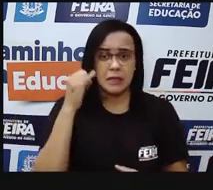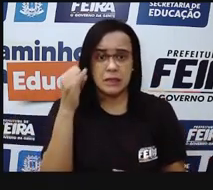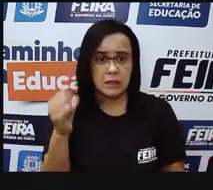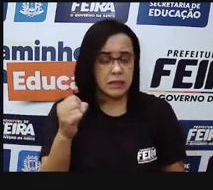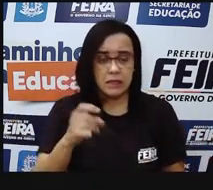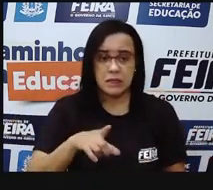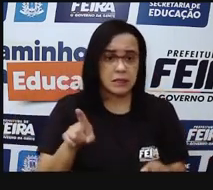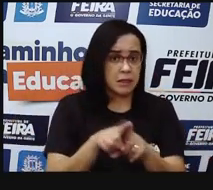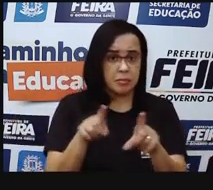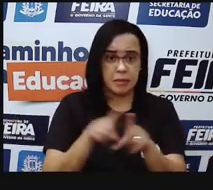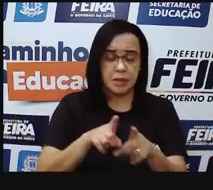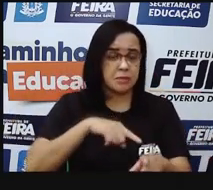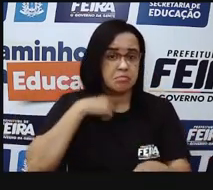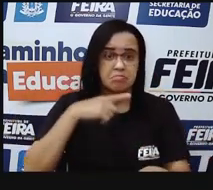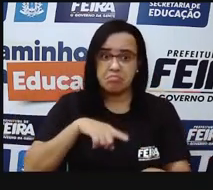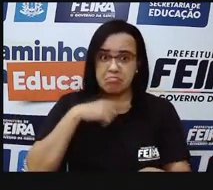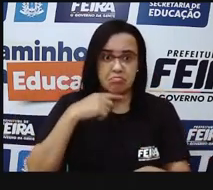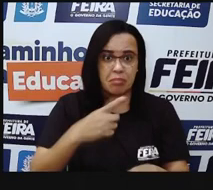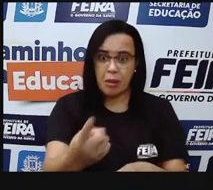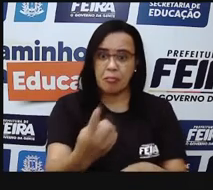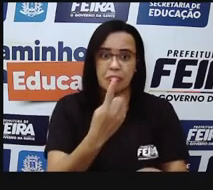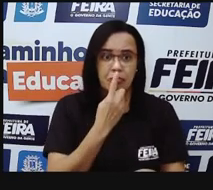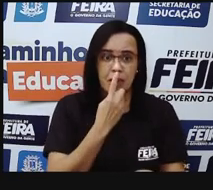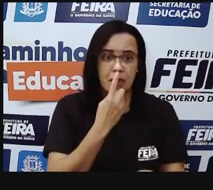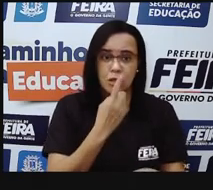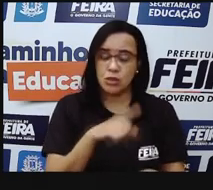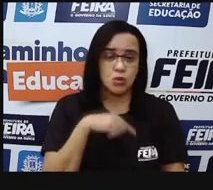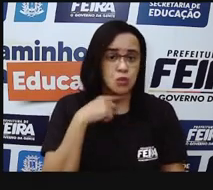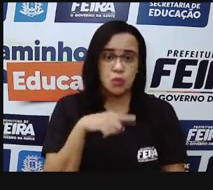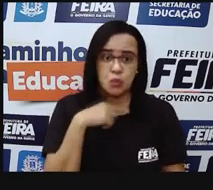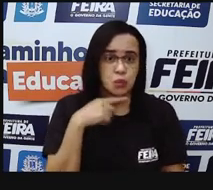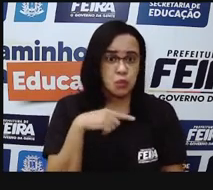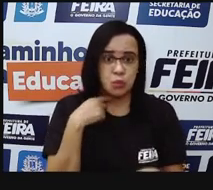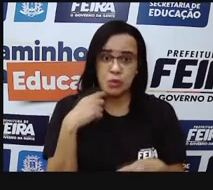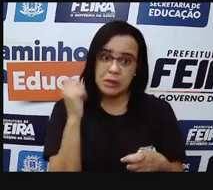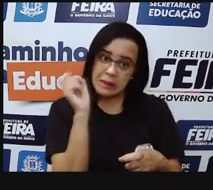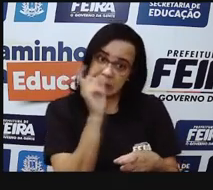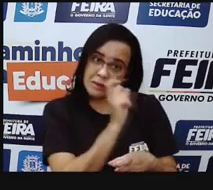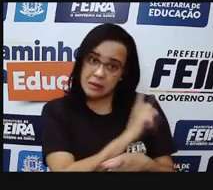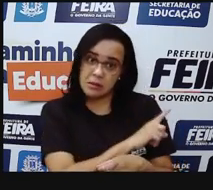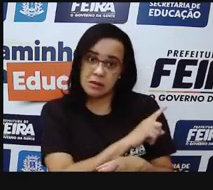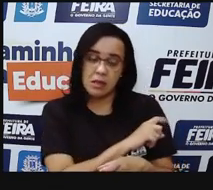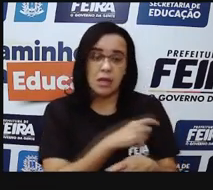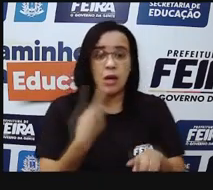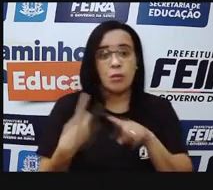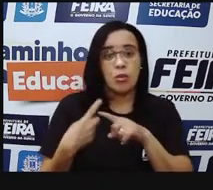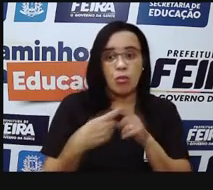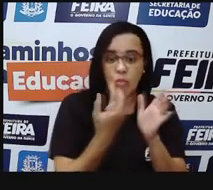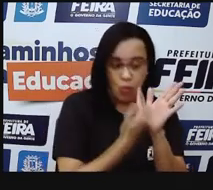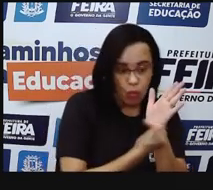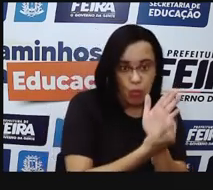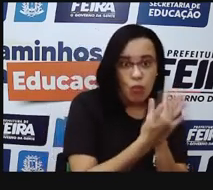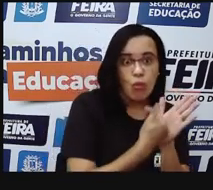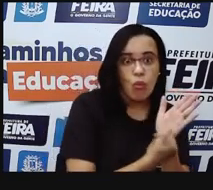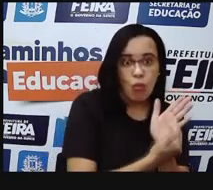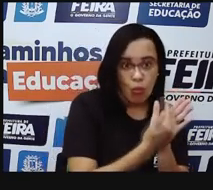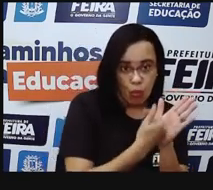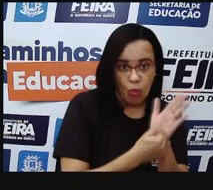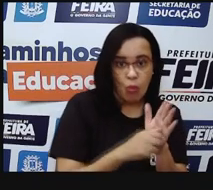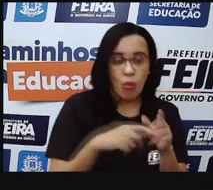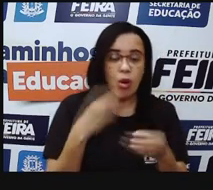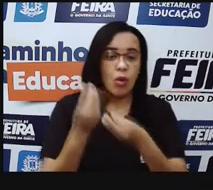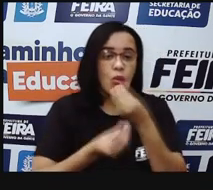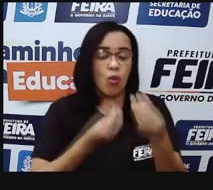né, ela tem hipermetropia. E o que que acontece? A imagem aqui vai ser formada depois da